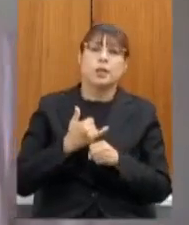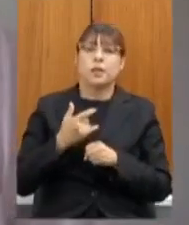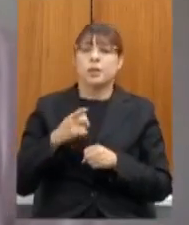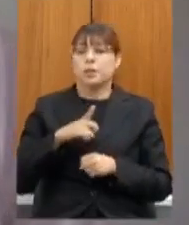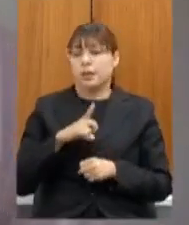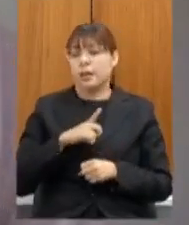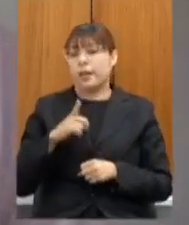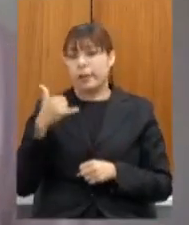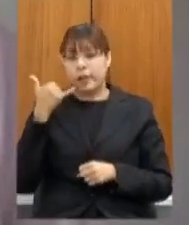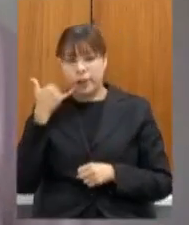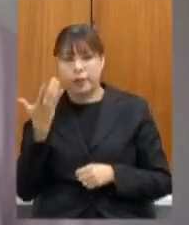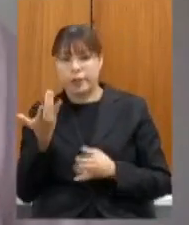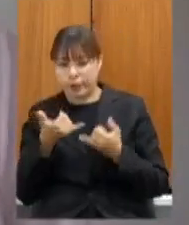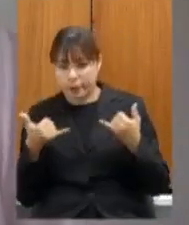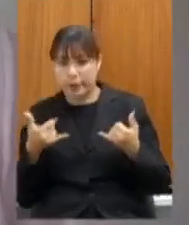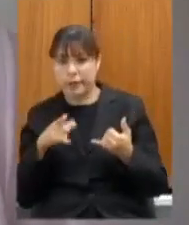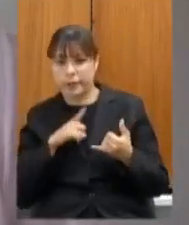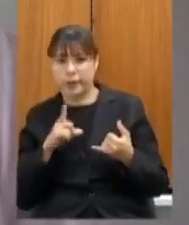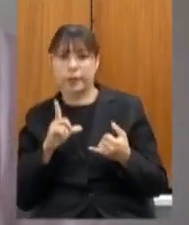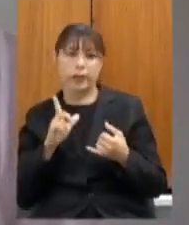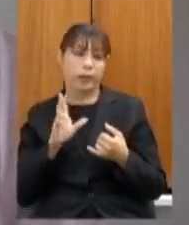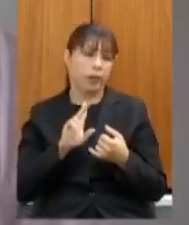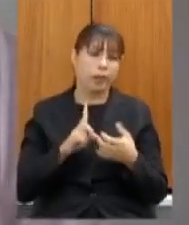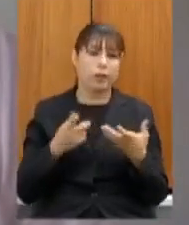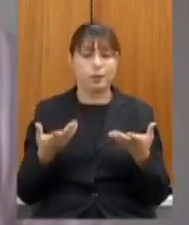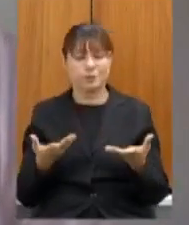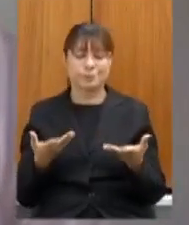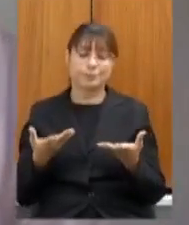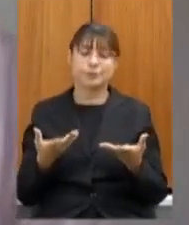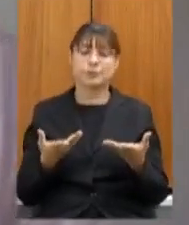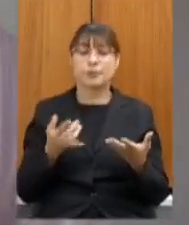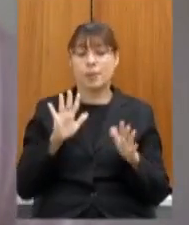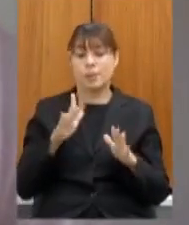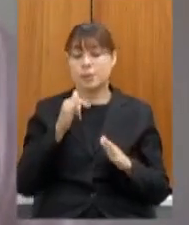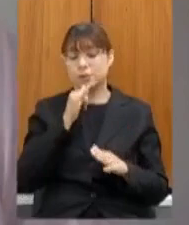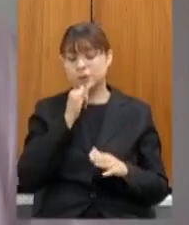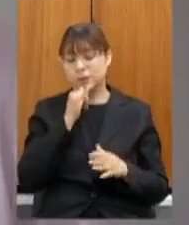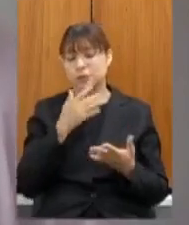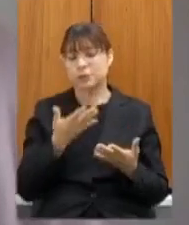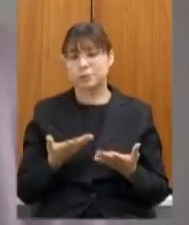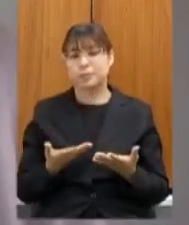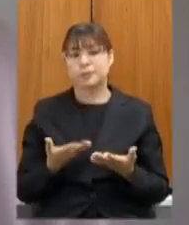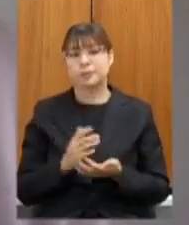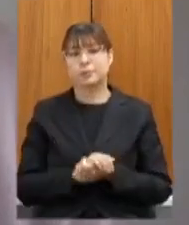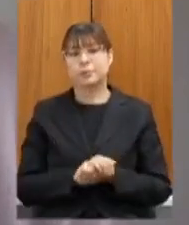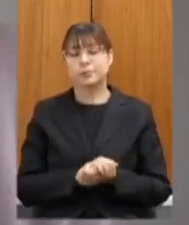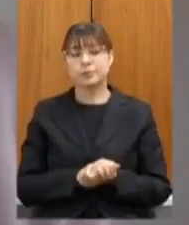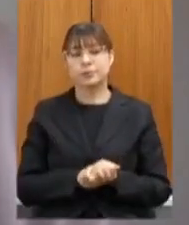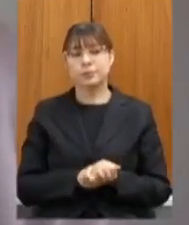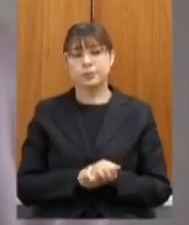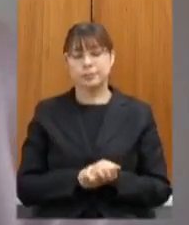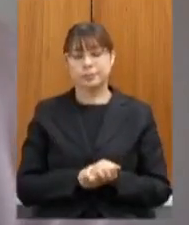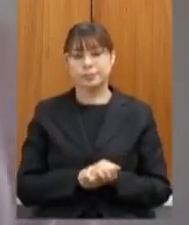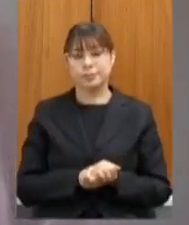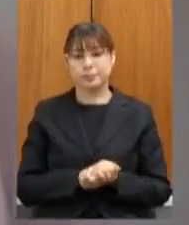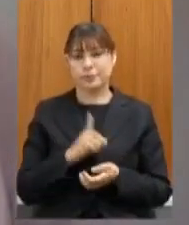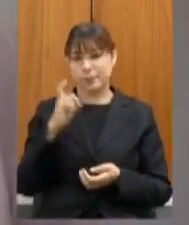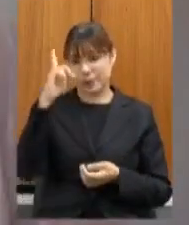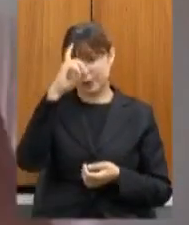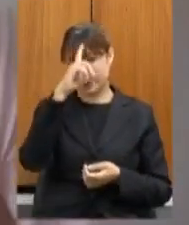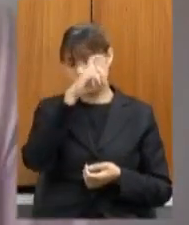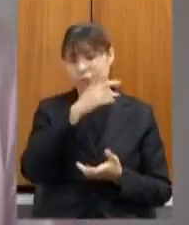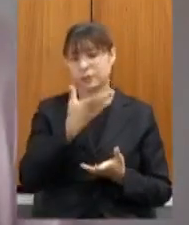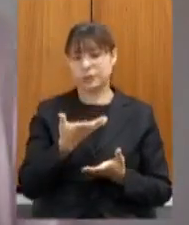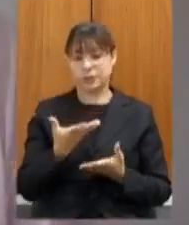da região e tudo infelizmente né deputado acaba sendo é muito difícil